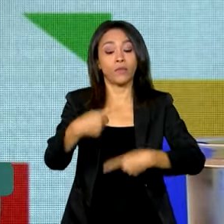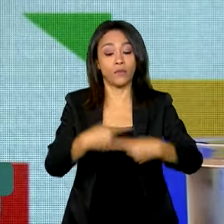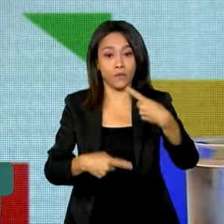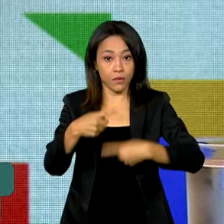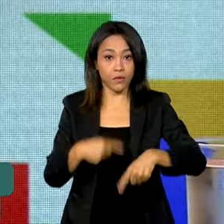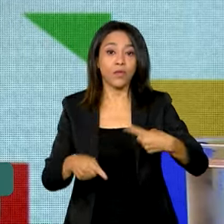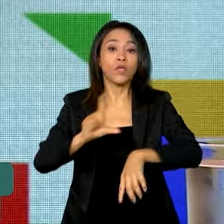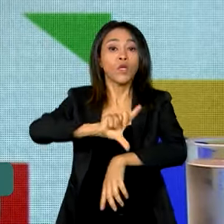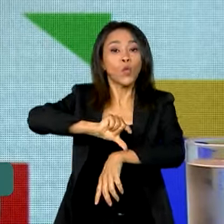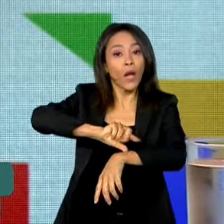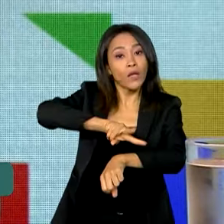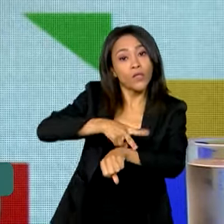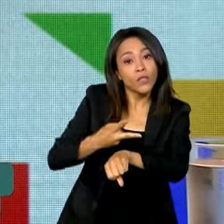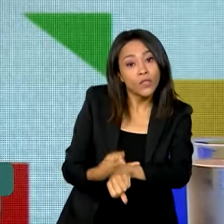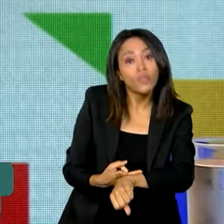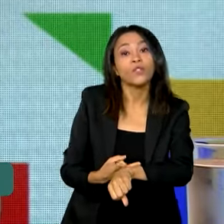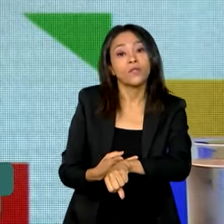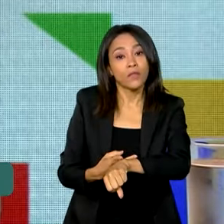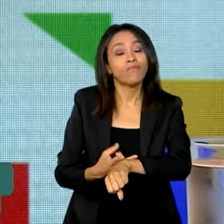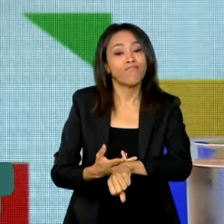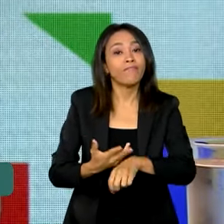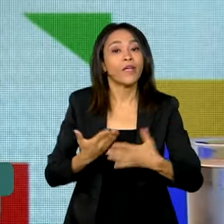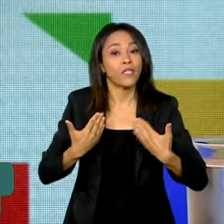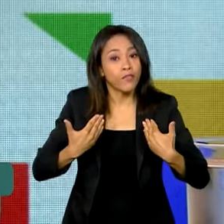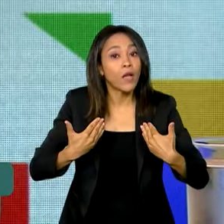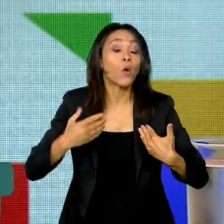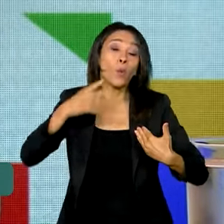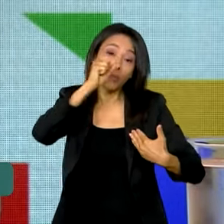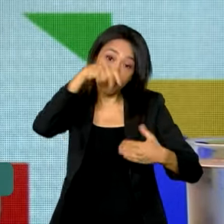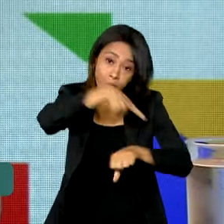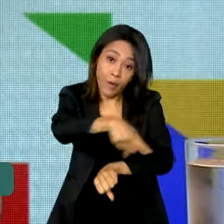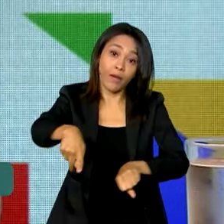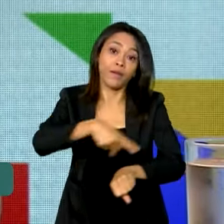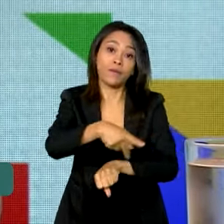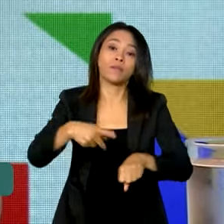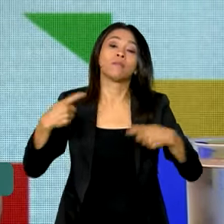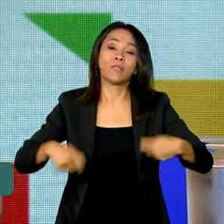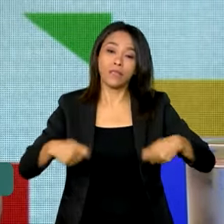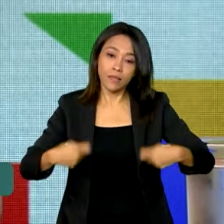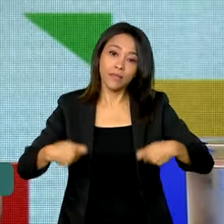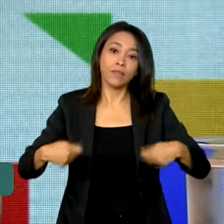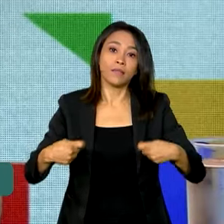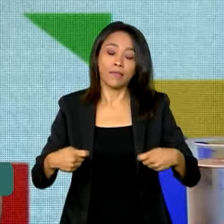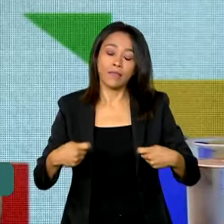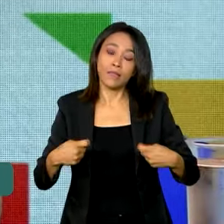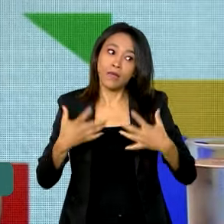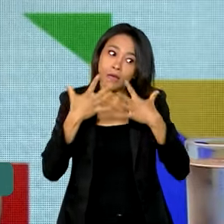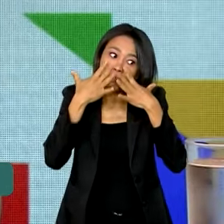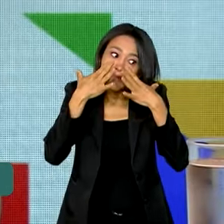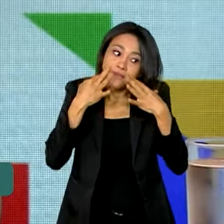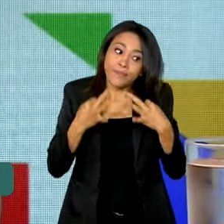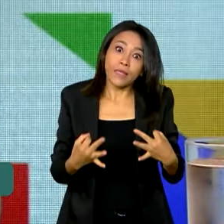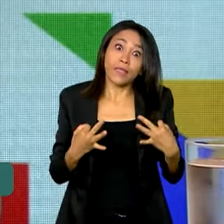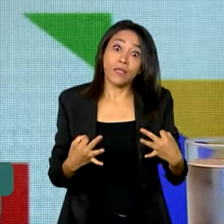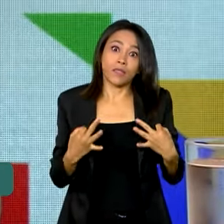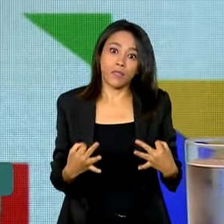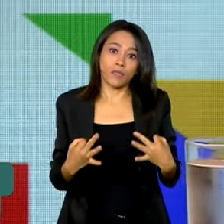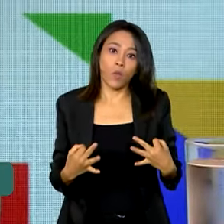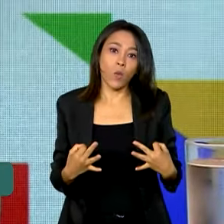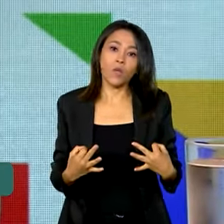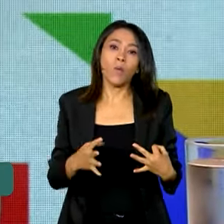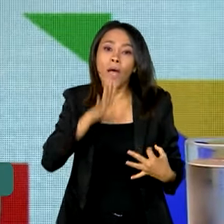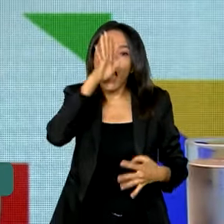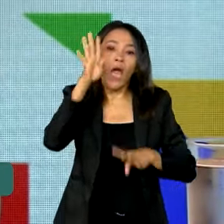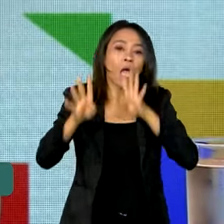verão para o país. É importante que ele seja sempre considerado. Ele não pode ser fruto